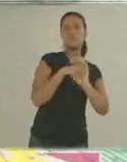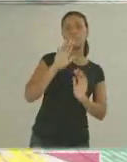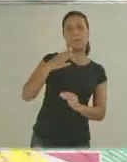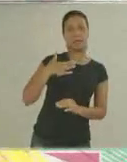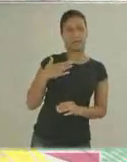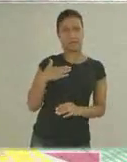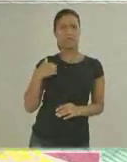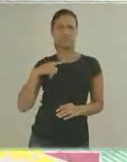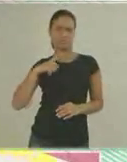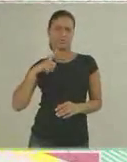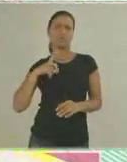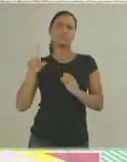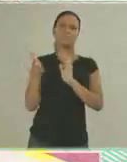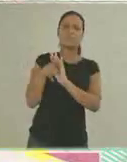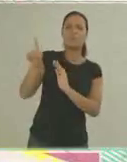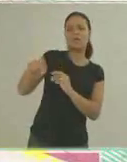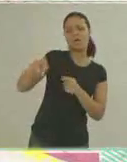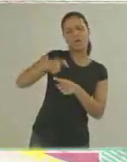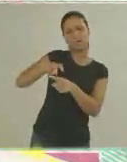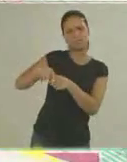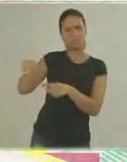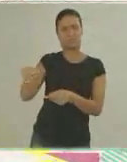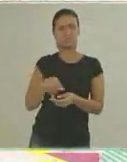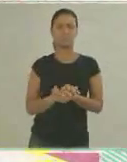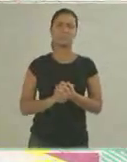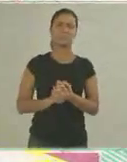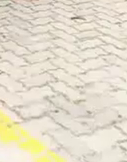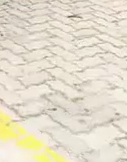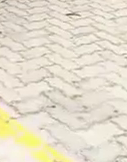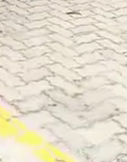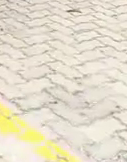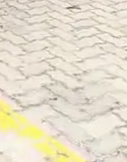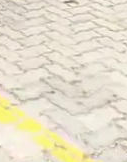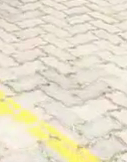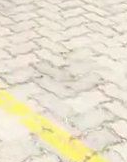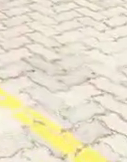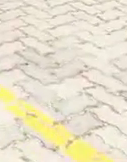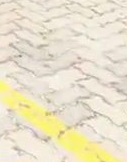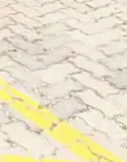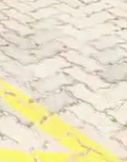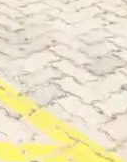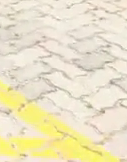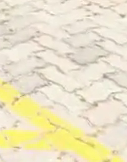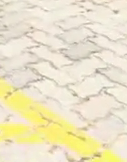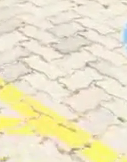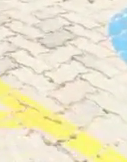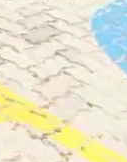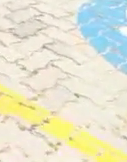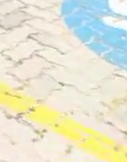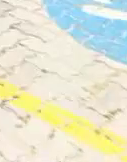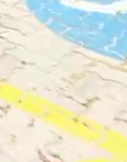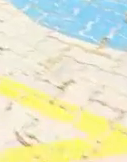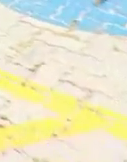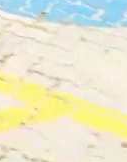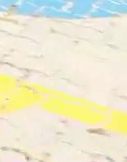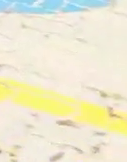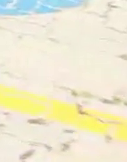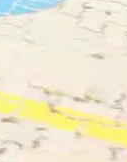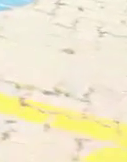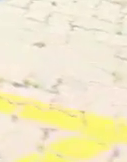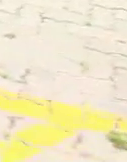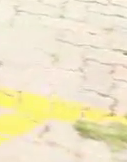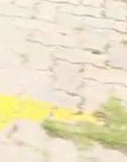uma rampa, tirou um banco para que a cadeira coubesse. Luciana desce da van por uma rampa acionada por controle remoto.